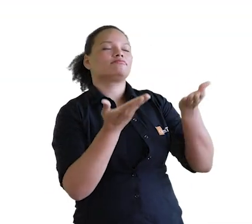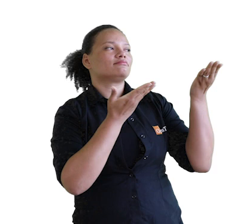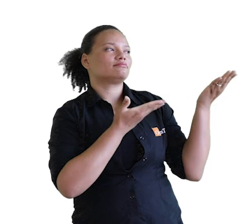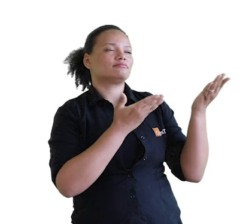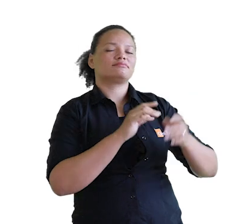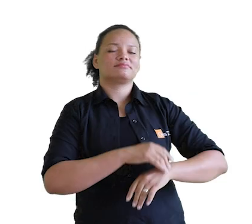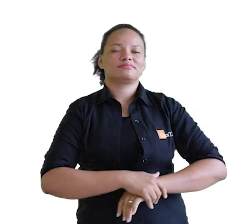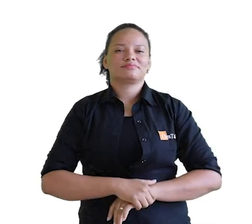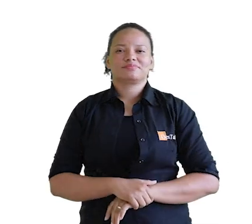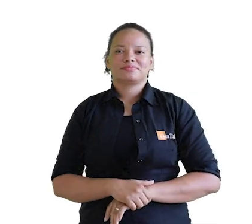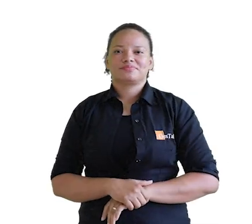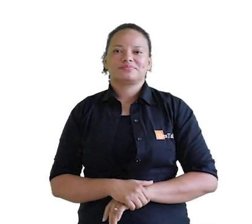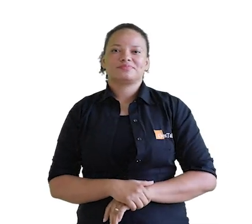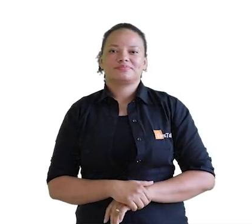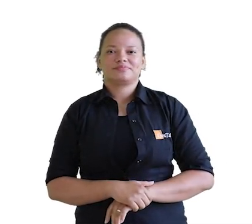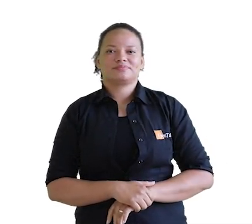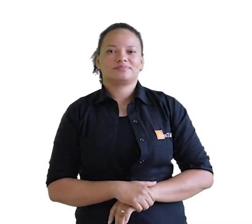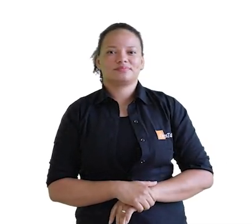será redirecionado.